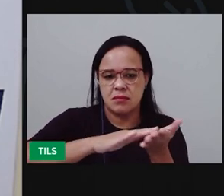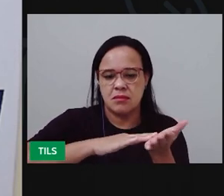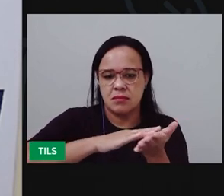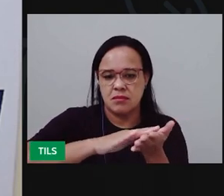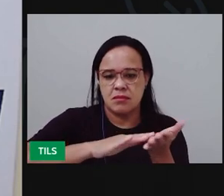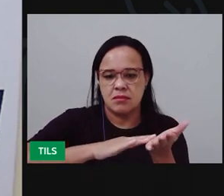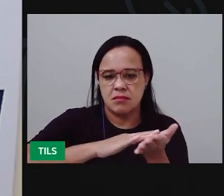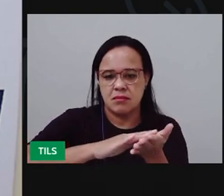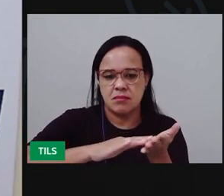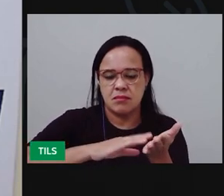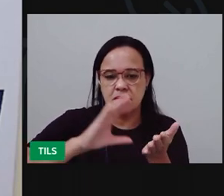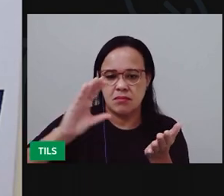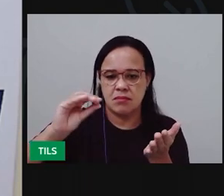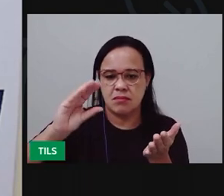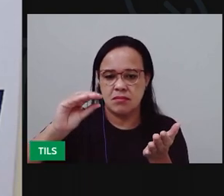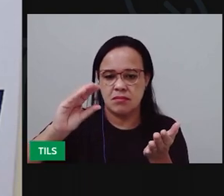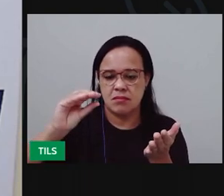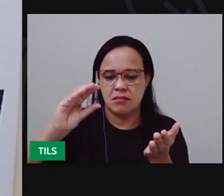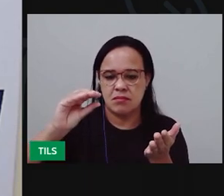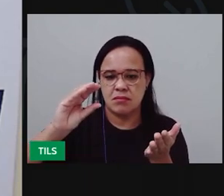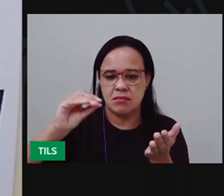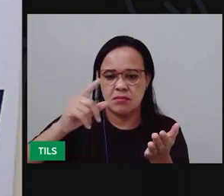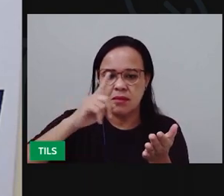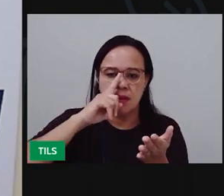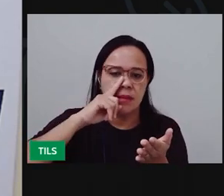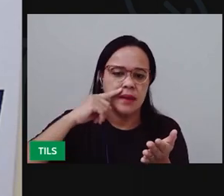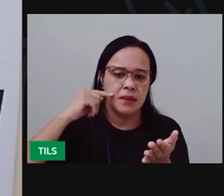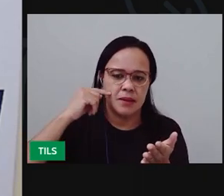na esponja. Na ponta da esponja.